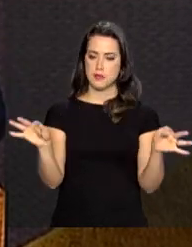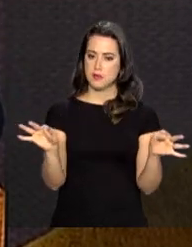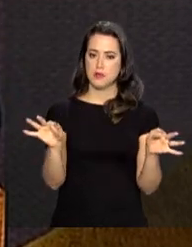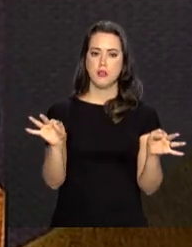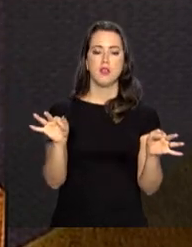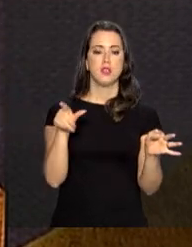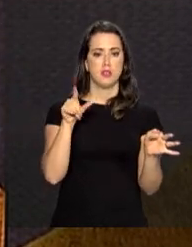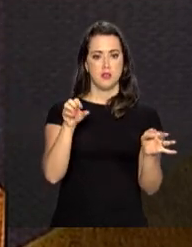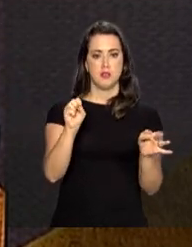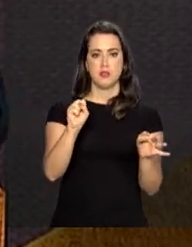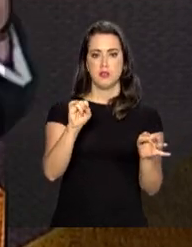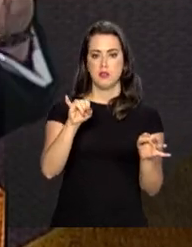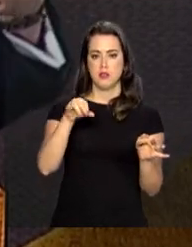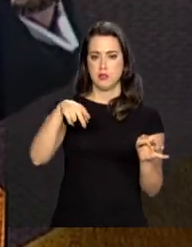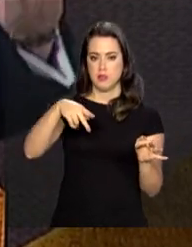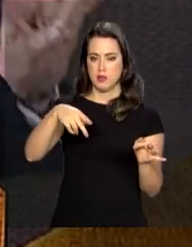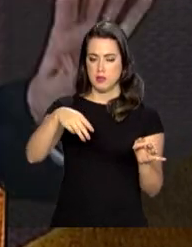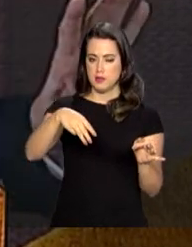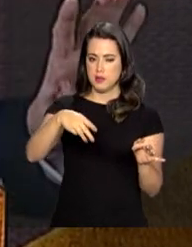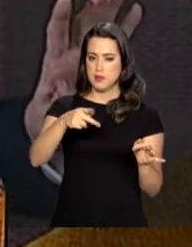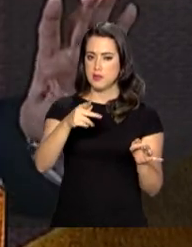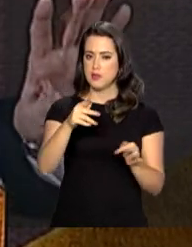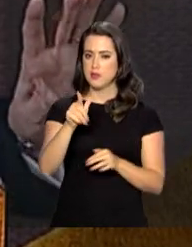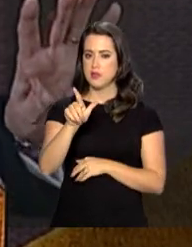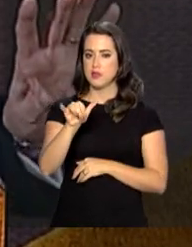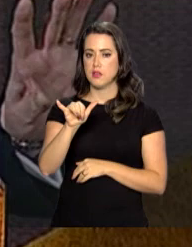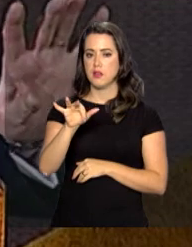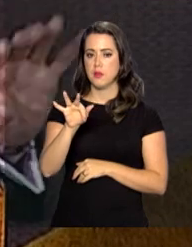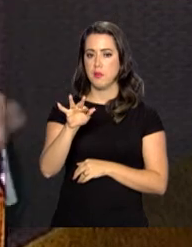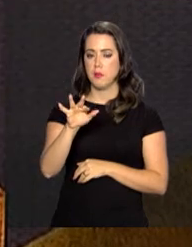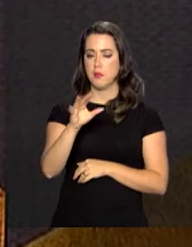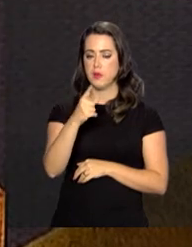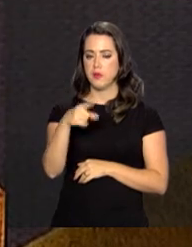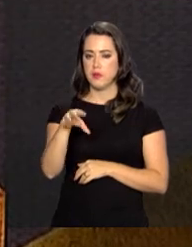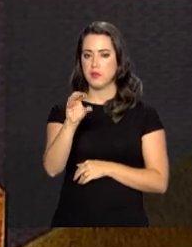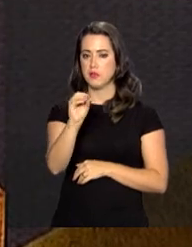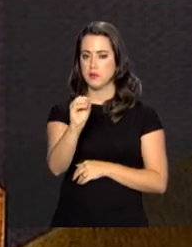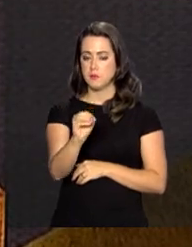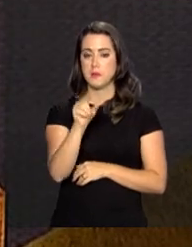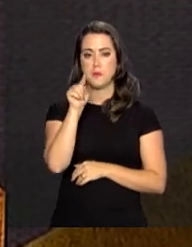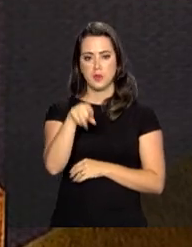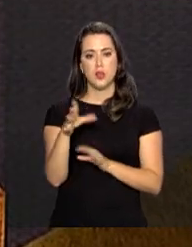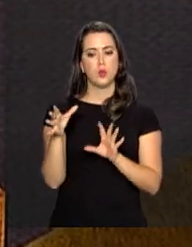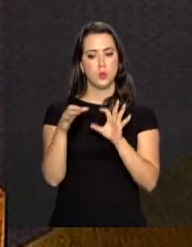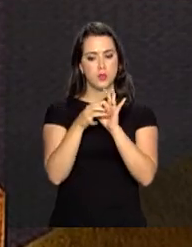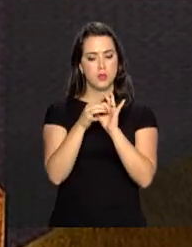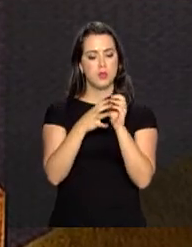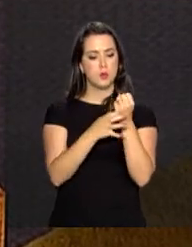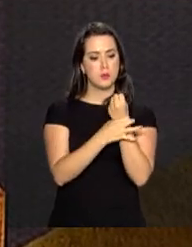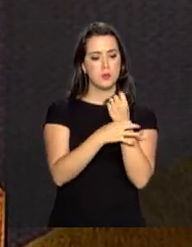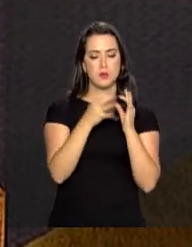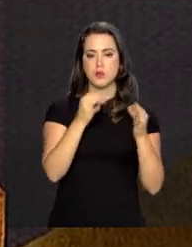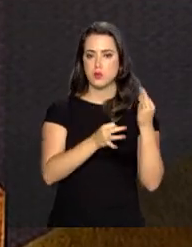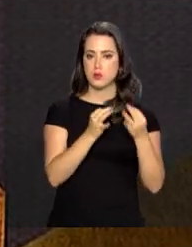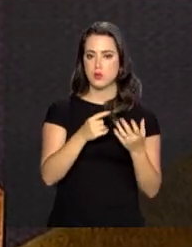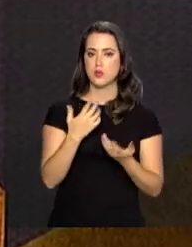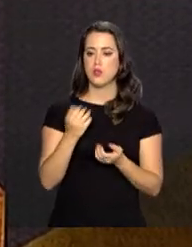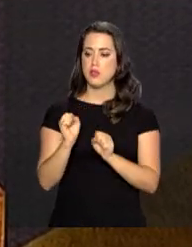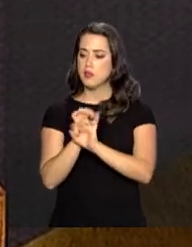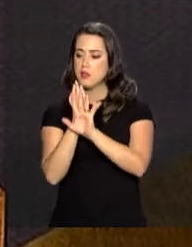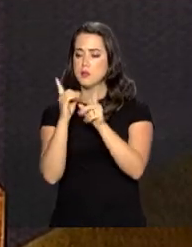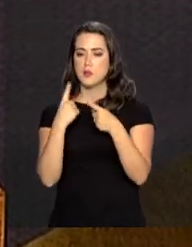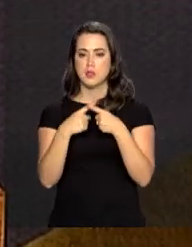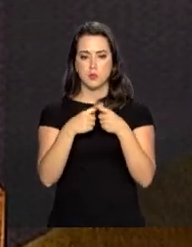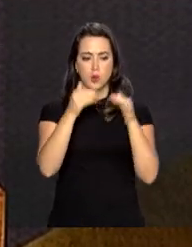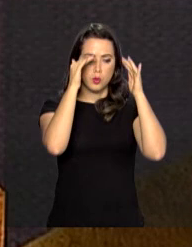a qual se sequencia a ideia da segurança jurídica. E transparência é porque estamos cumprindo um